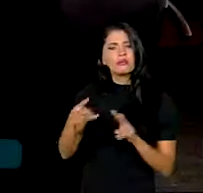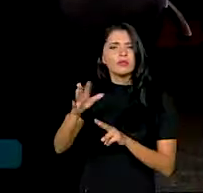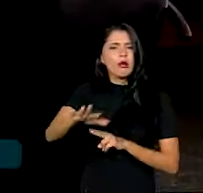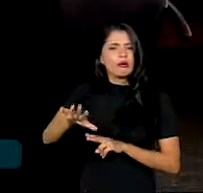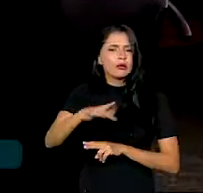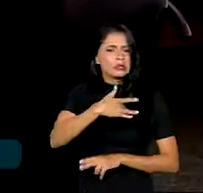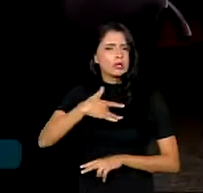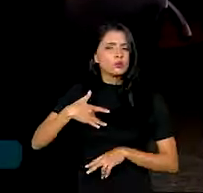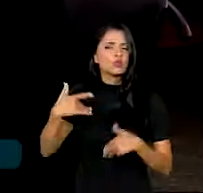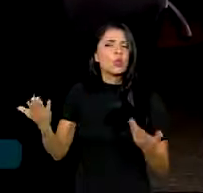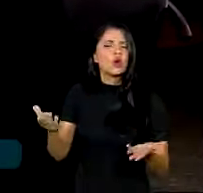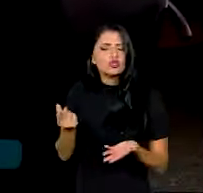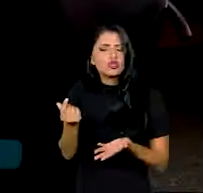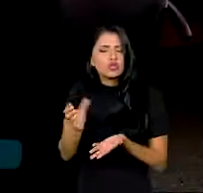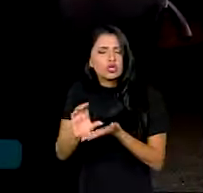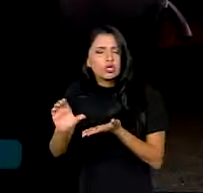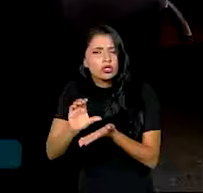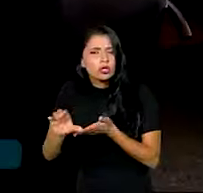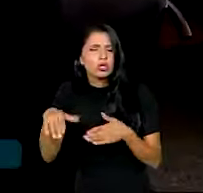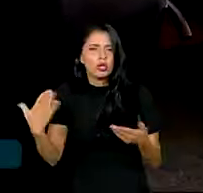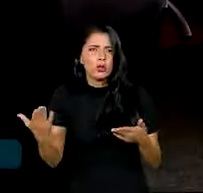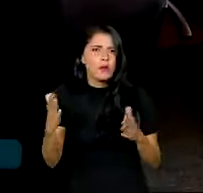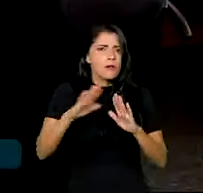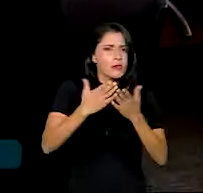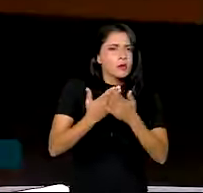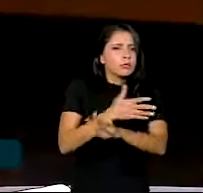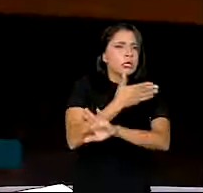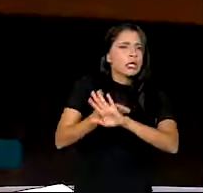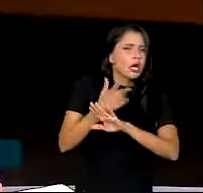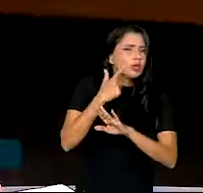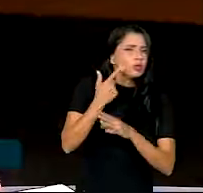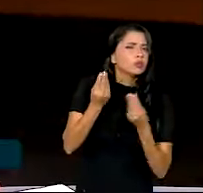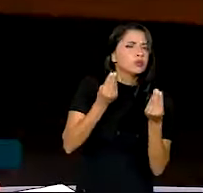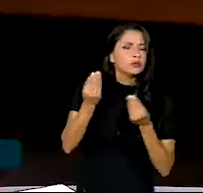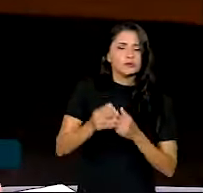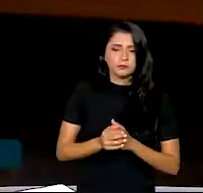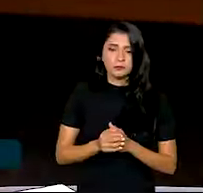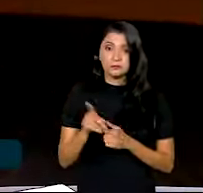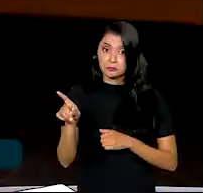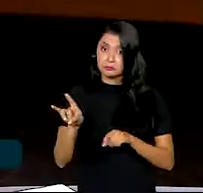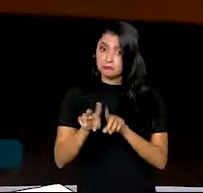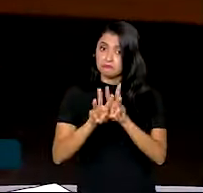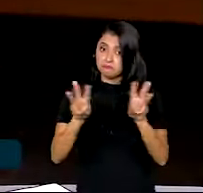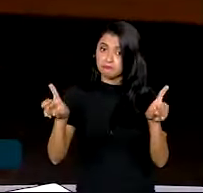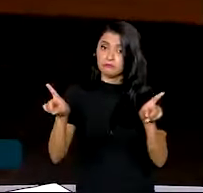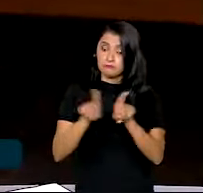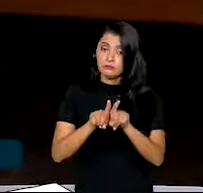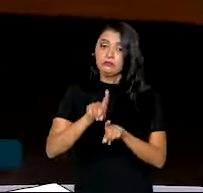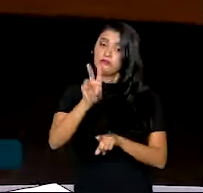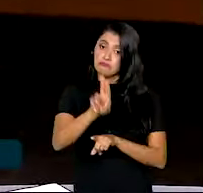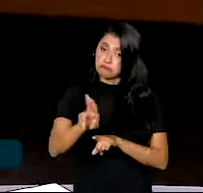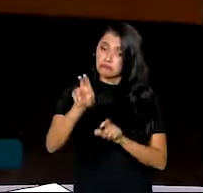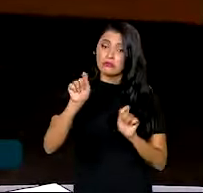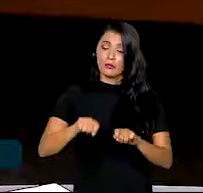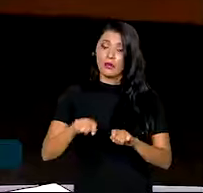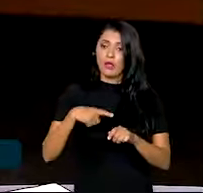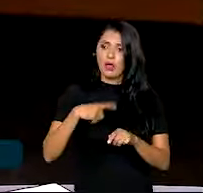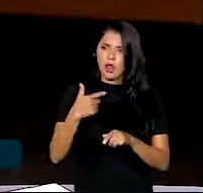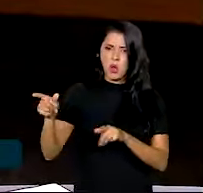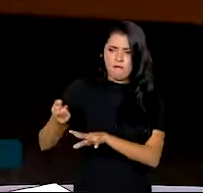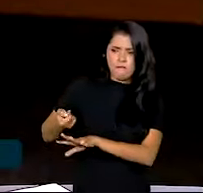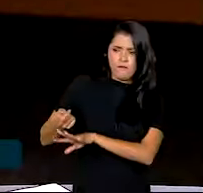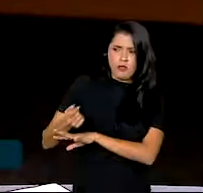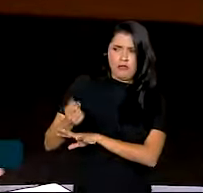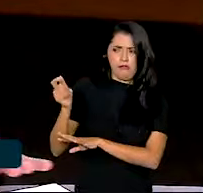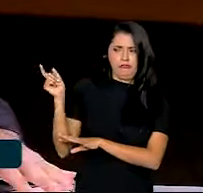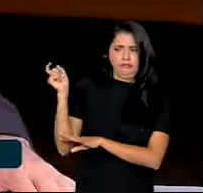da saúde? O que tem previsto na escola integral? E a ferramenta também vai servir para desmentir fake